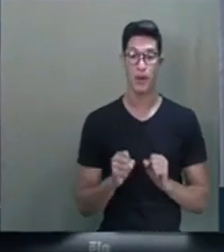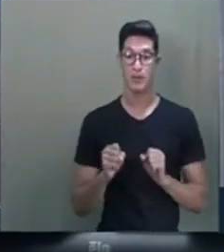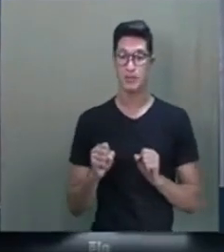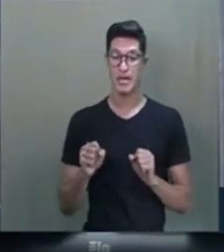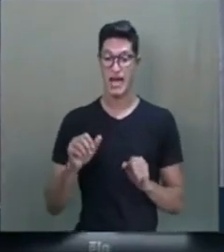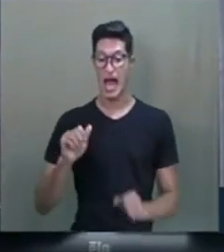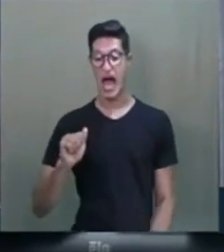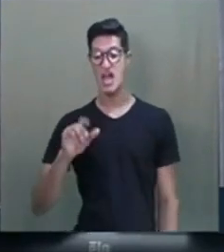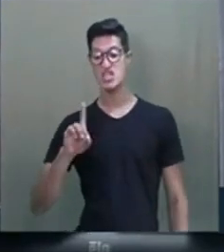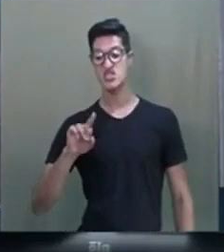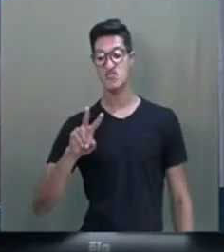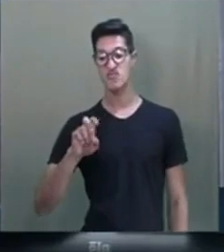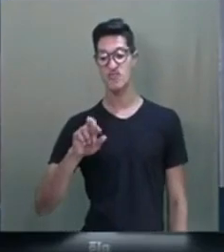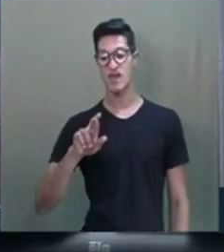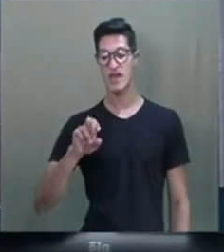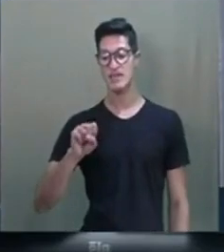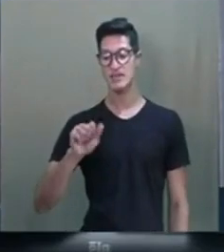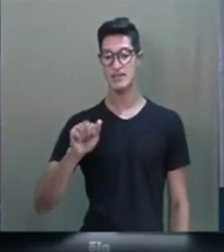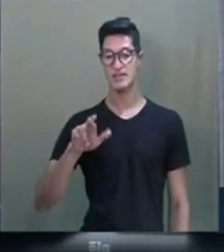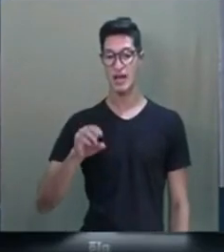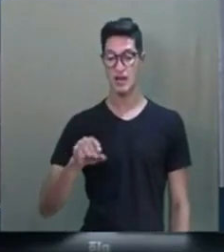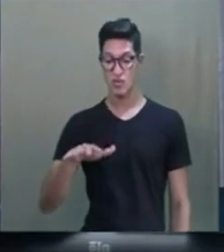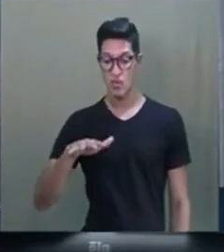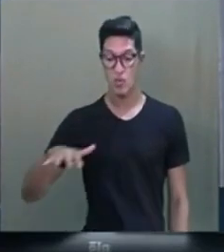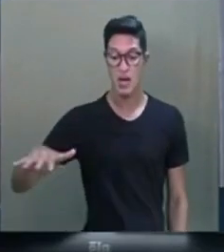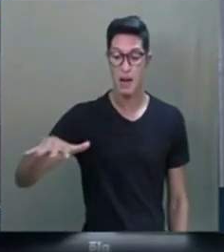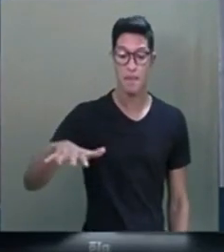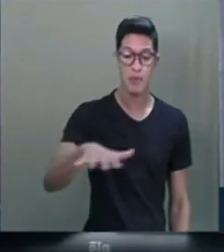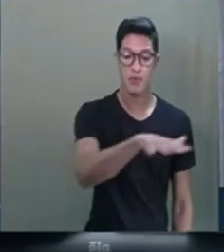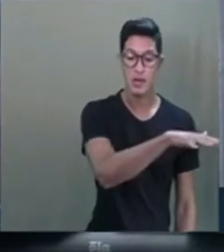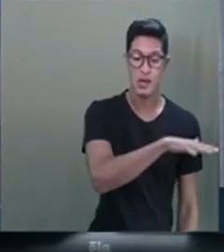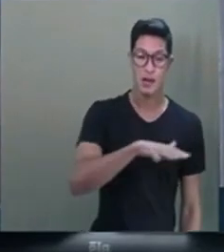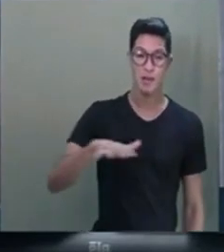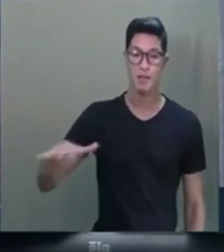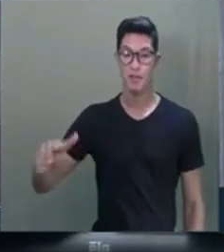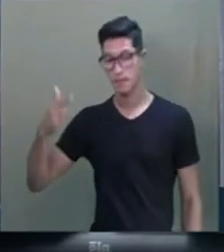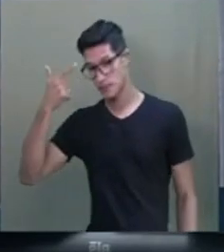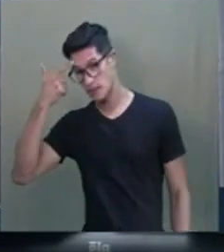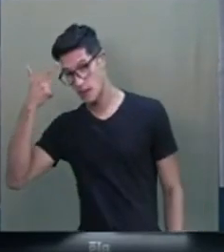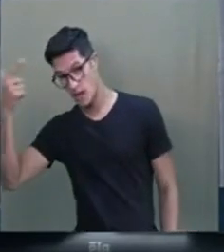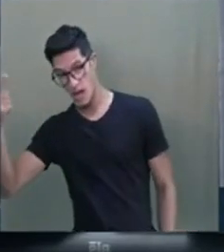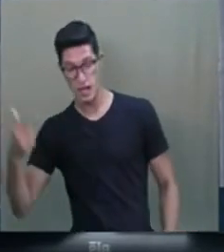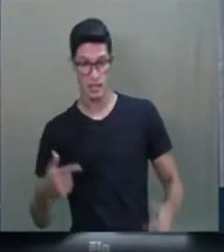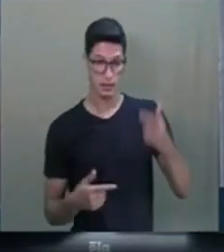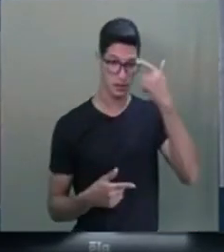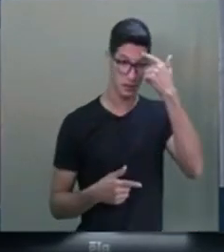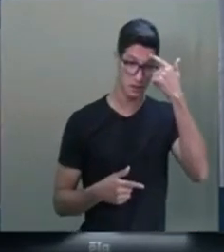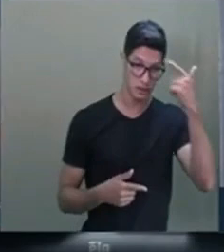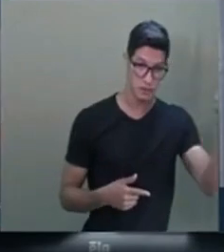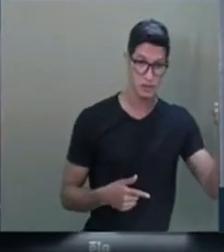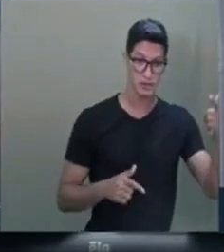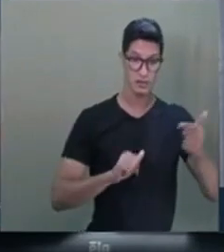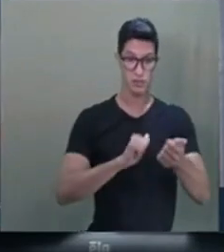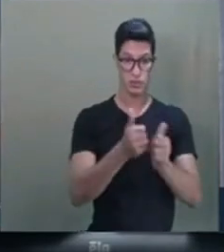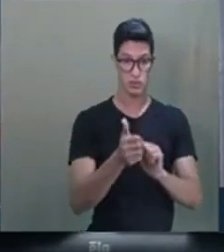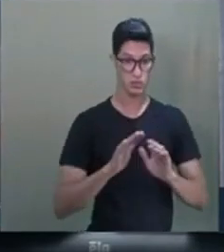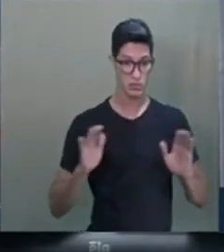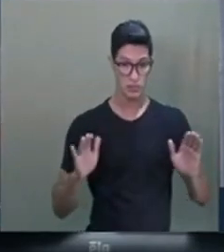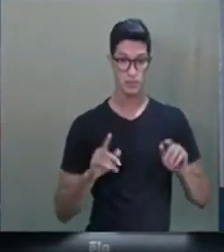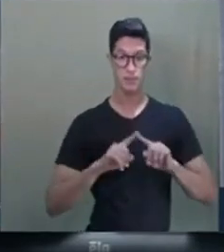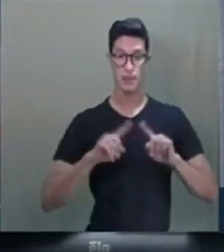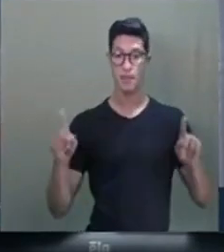adversários no campo, tanto das ideias, como esportivos,